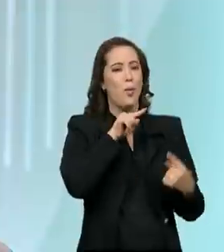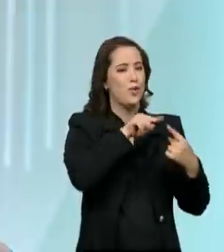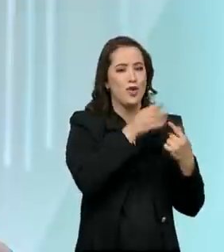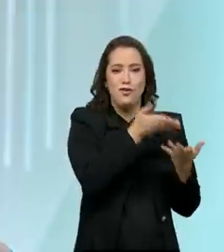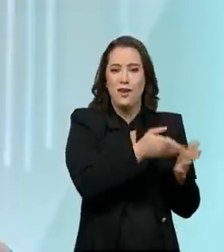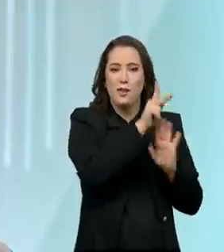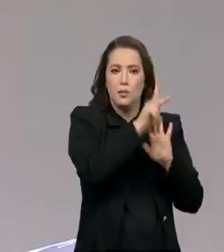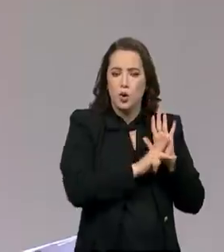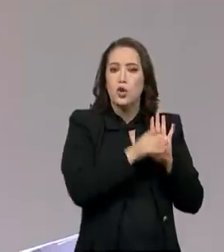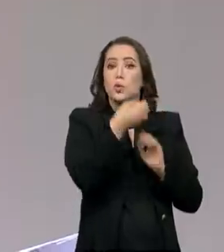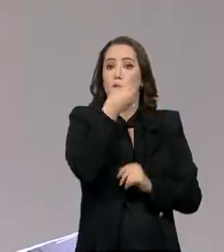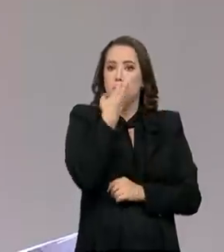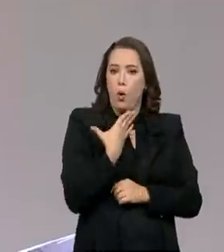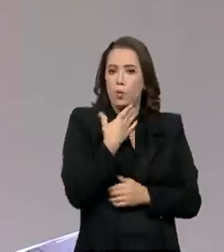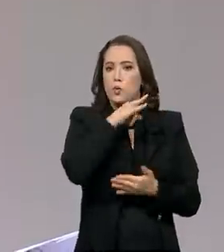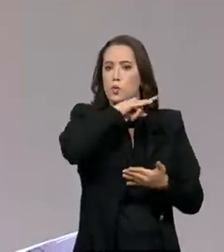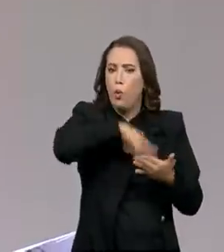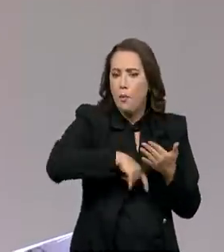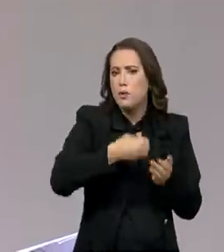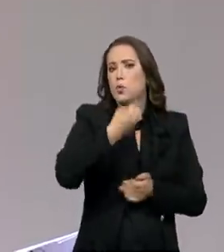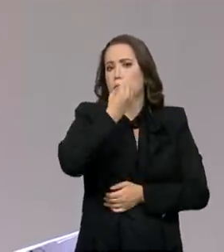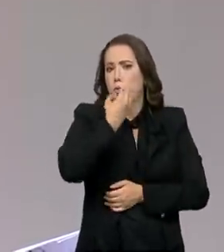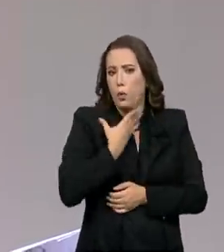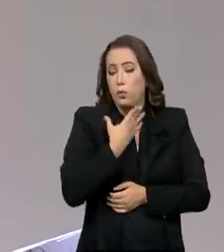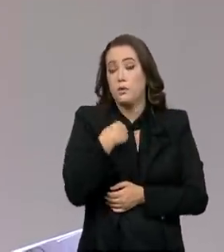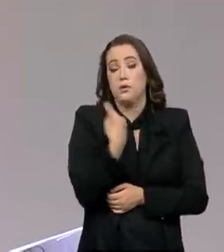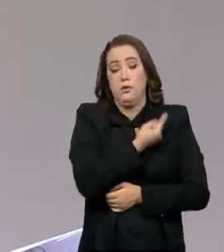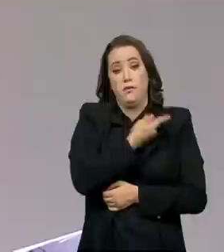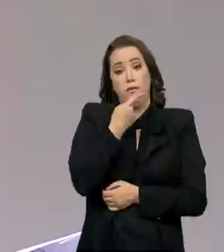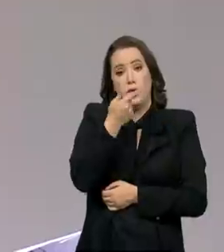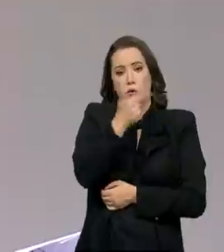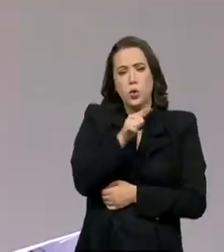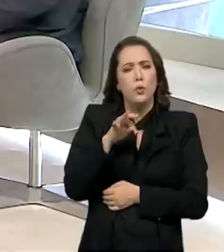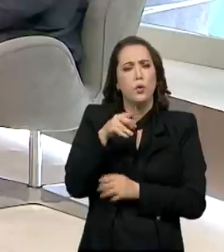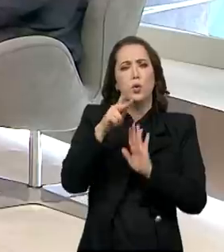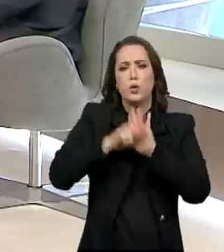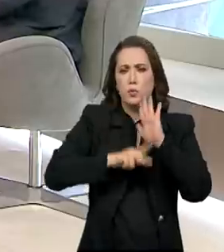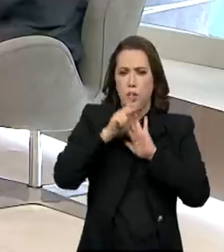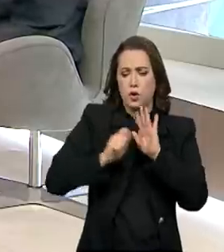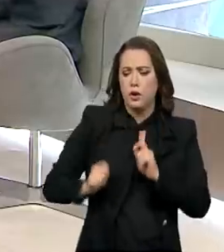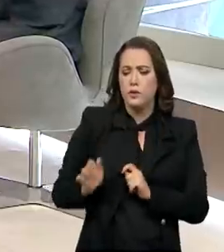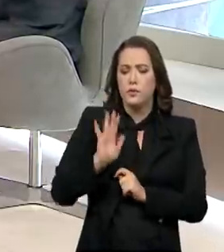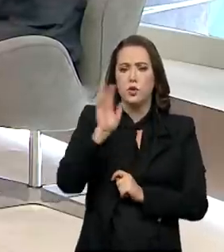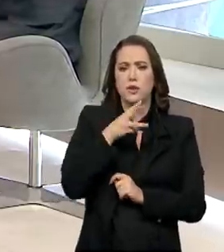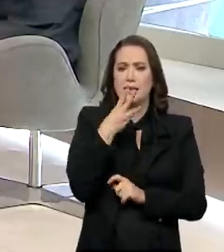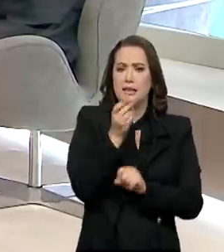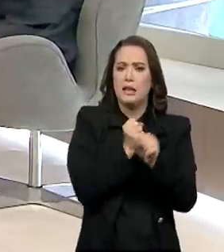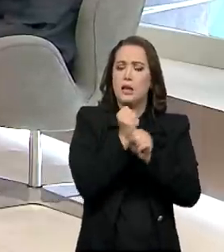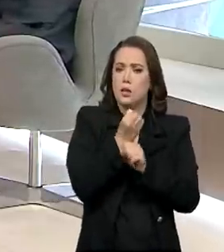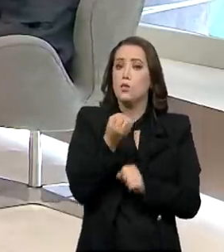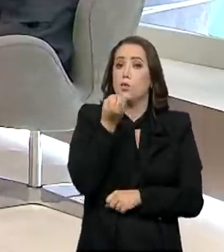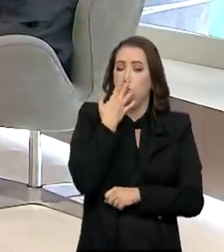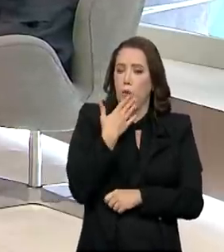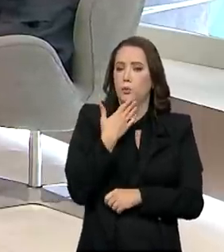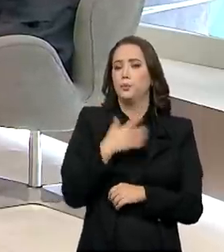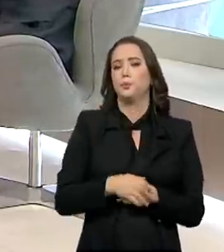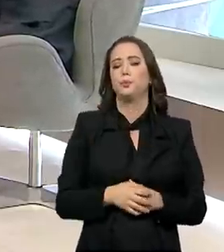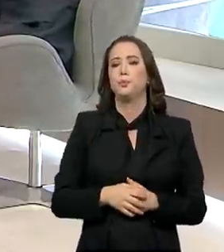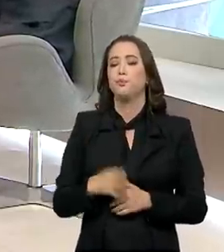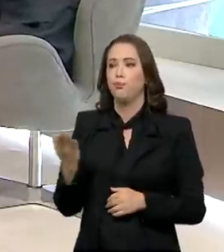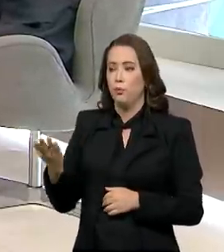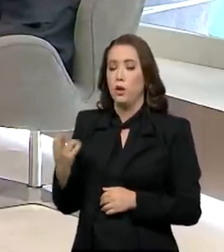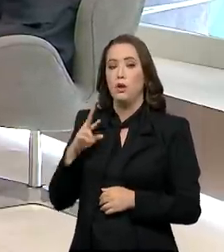sucesso no leilão. E repito, todos os projetos que foram leiloados nesses três anos foram bem-sucedidos. Agora, o senhor tem,